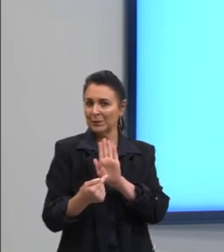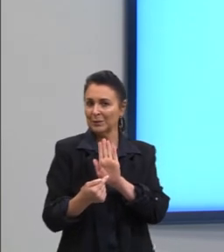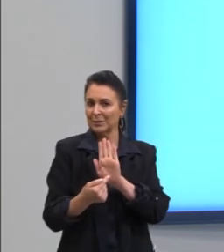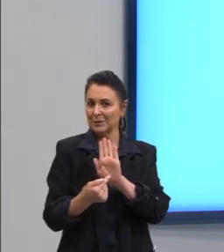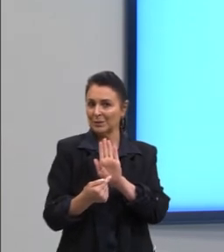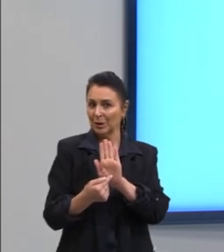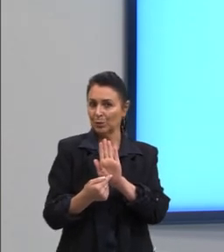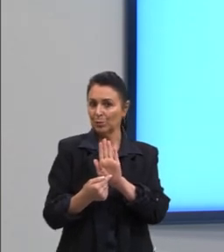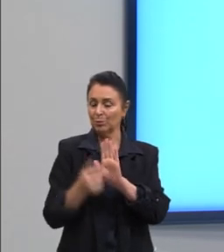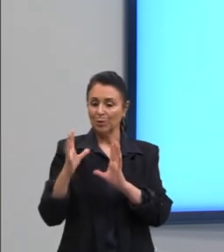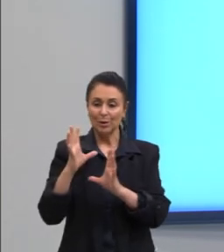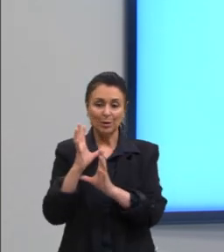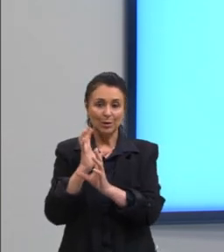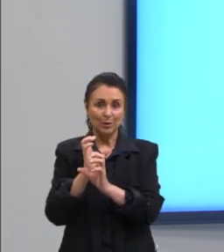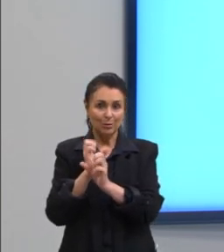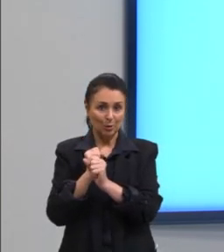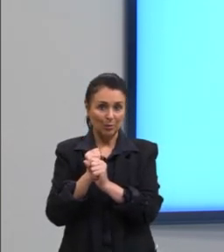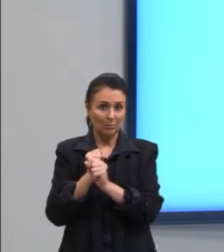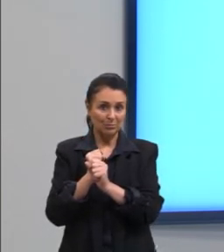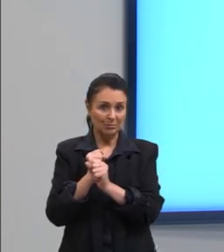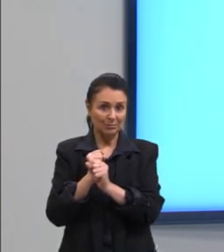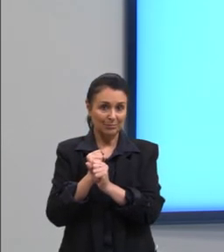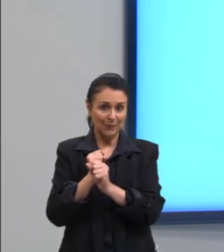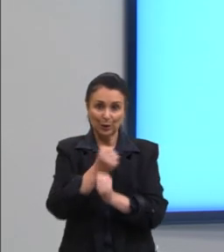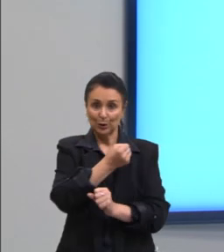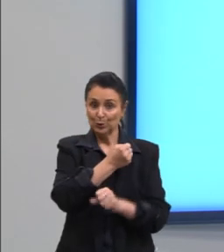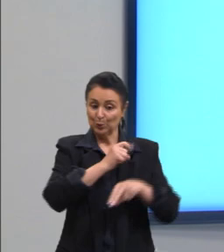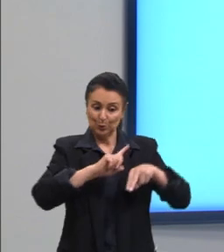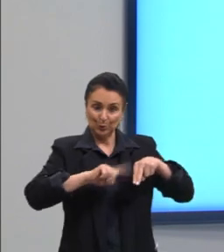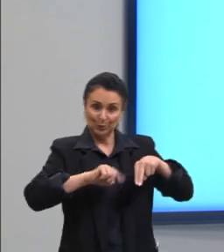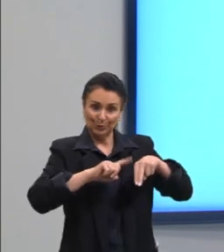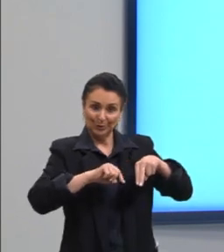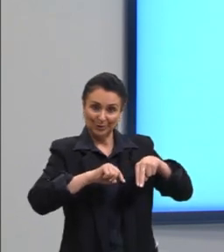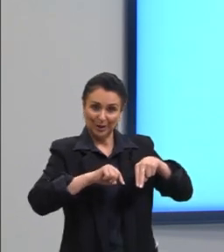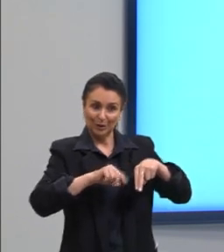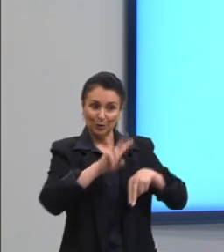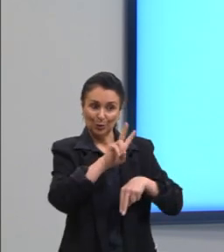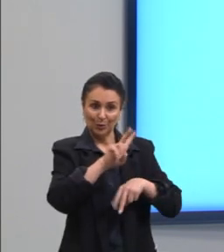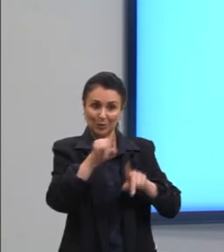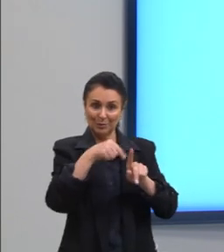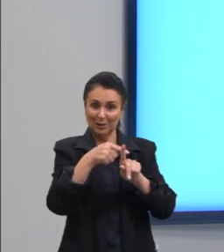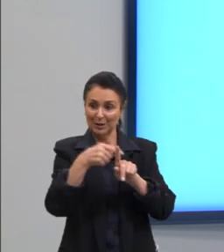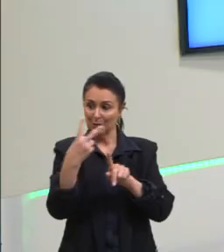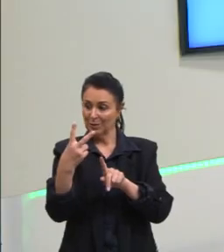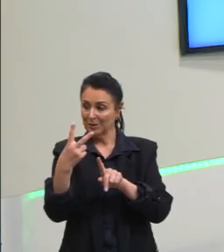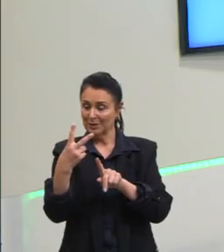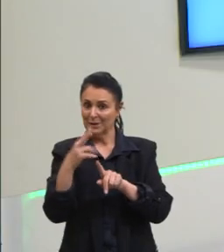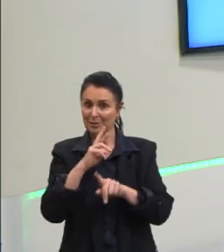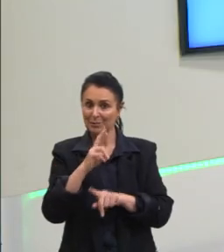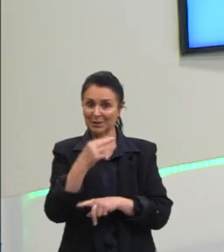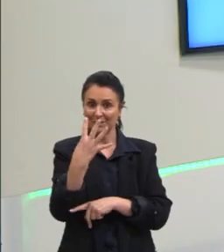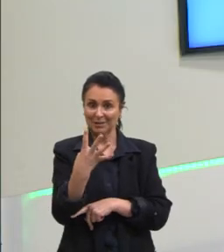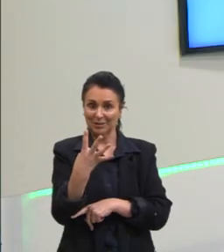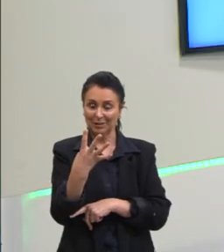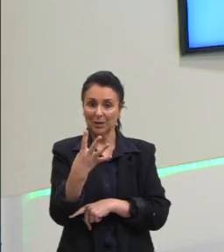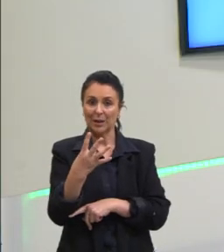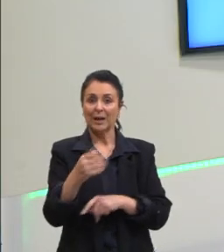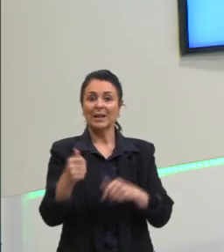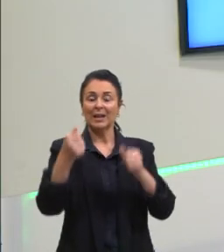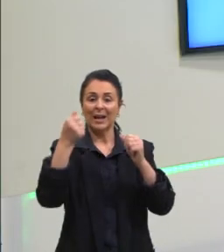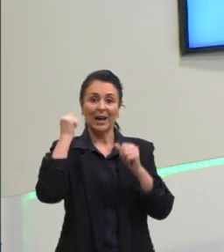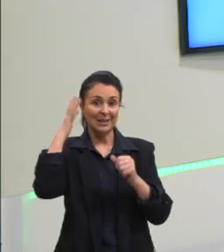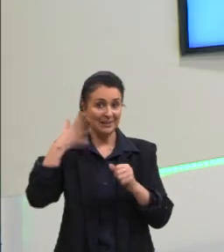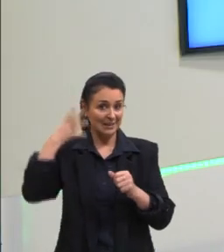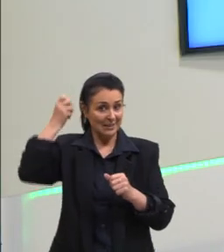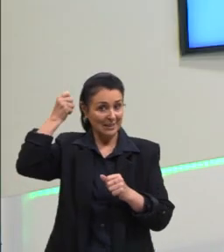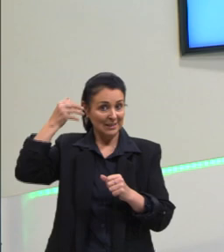daquela operação matemática básica com os números naturais é 4. Então, essa descrição em relação à figura 1 e isso